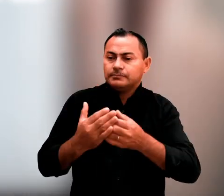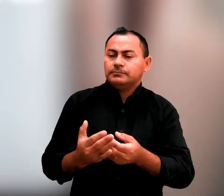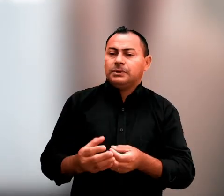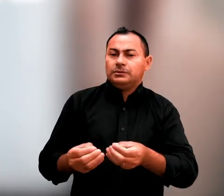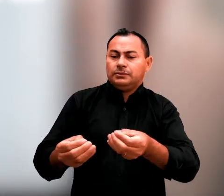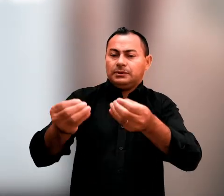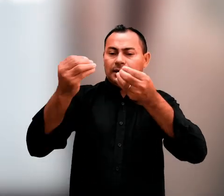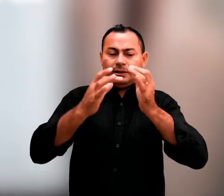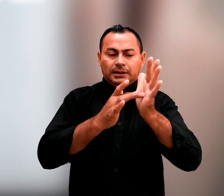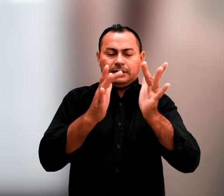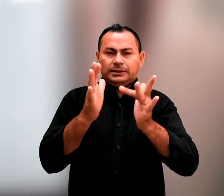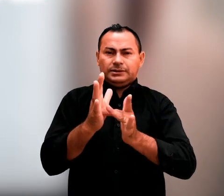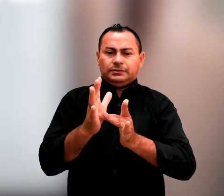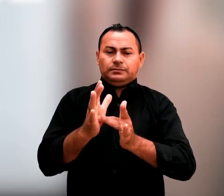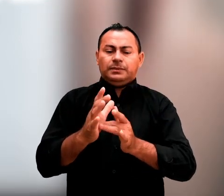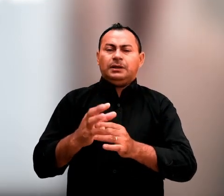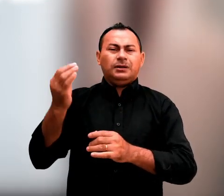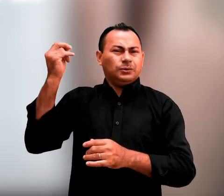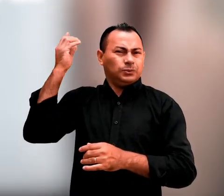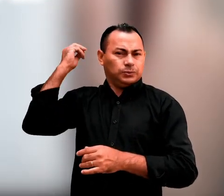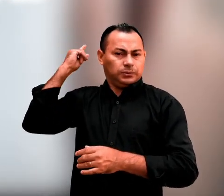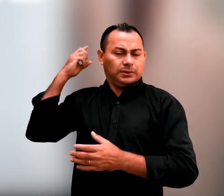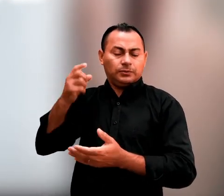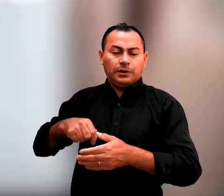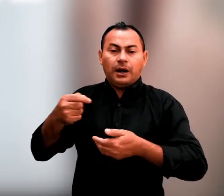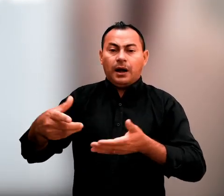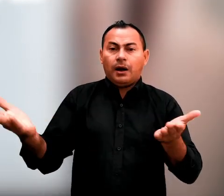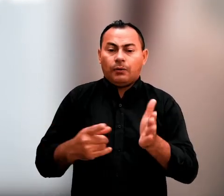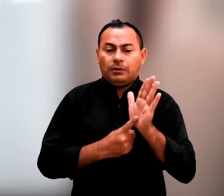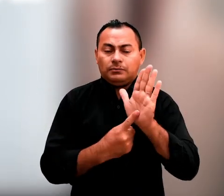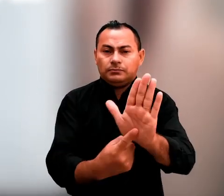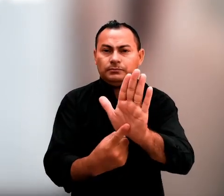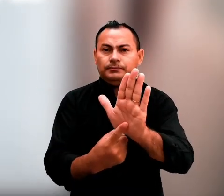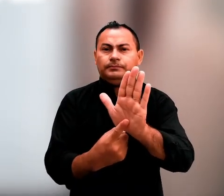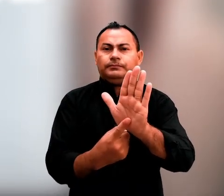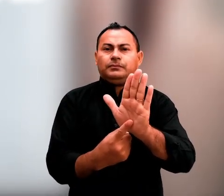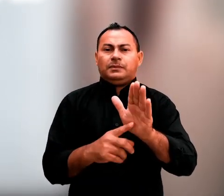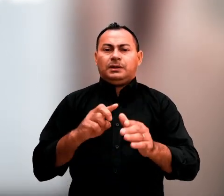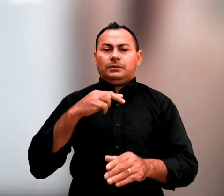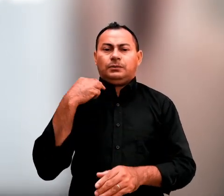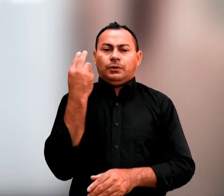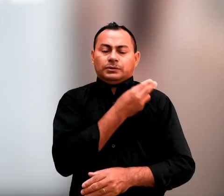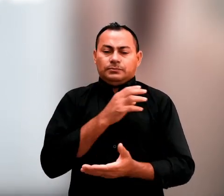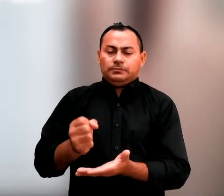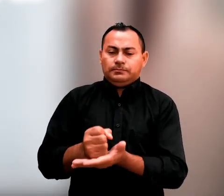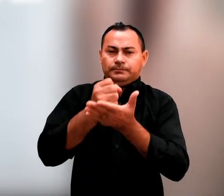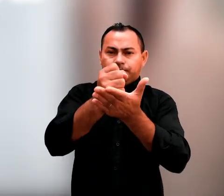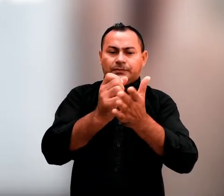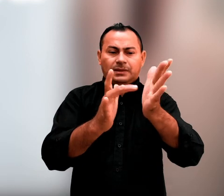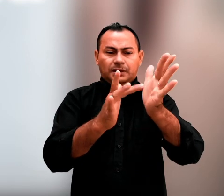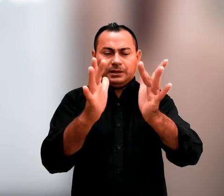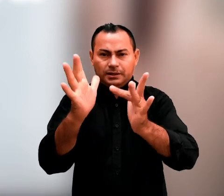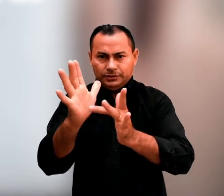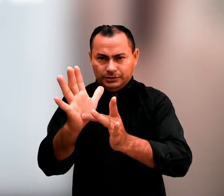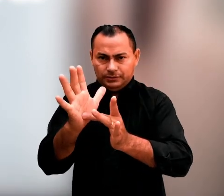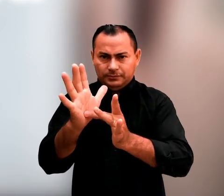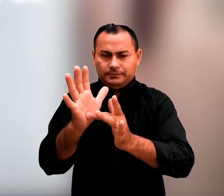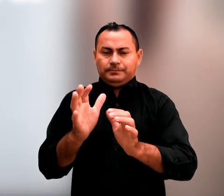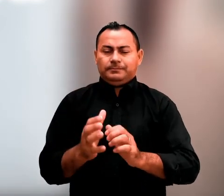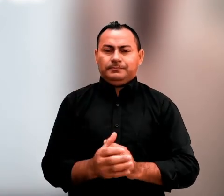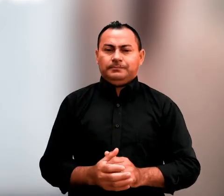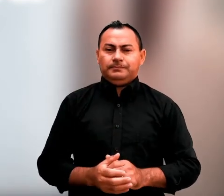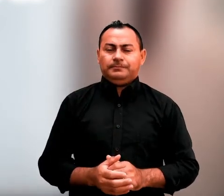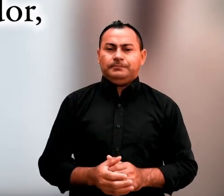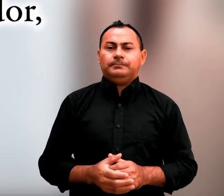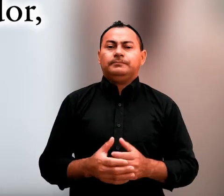dada em Cristo Jesus desde os tempos eternos, sendo agora revelada pela manifestação de nosso Salvador, Cristo Jesus.